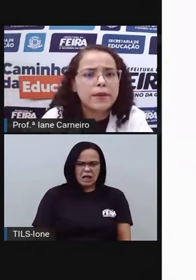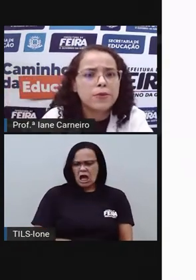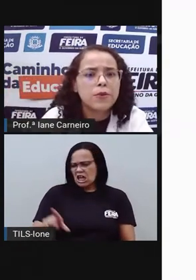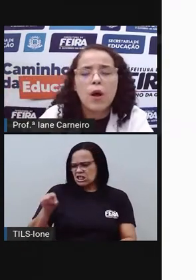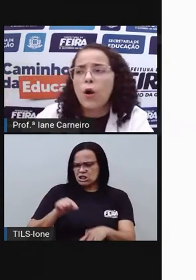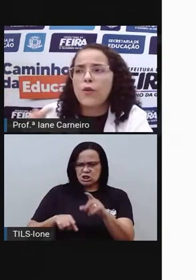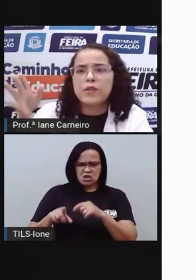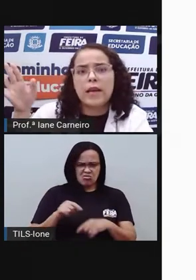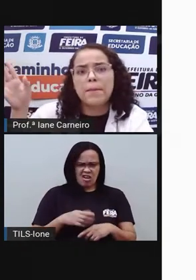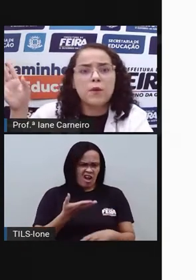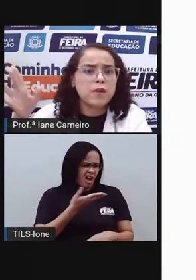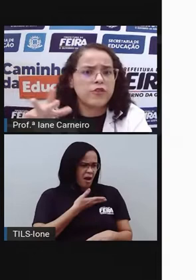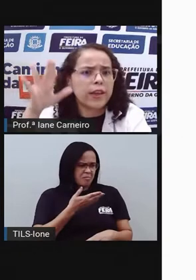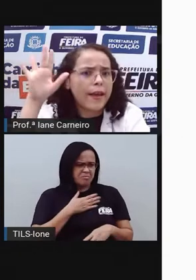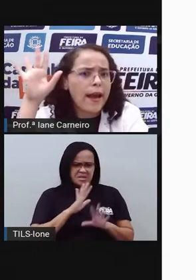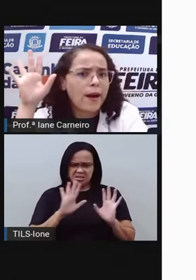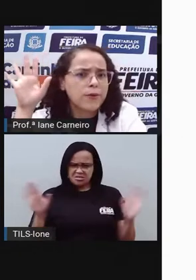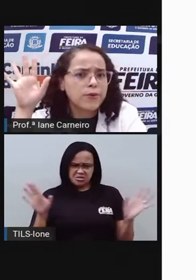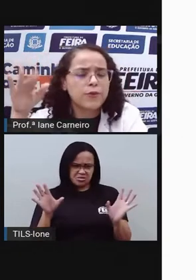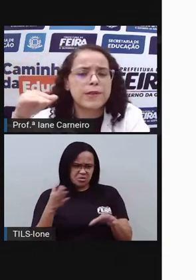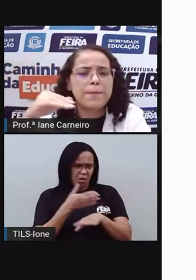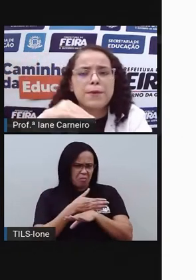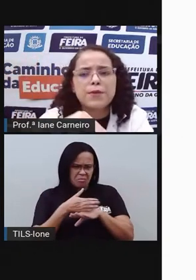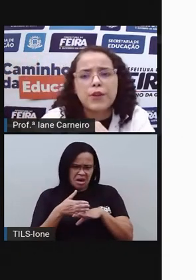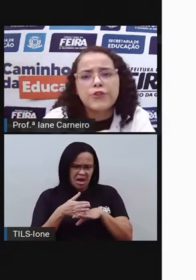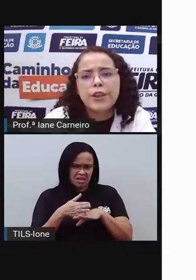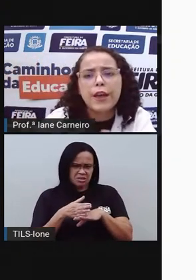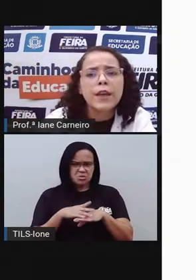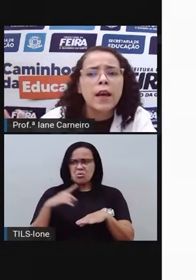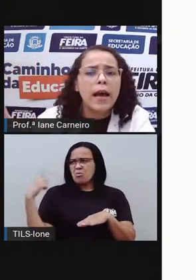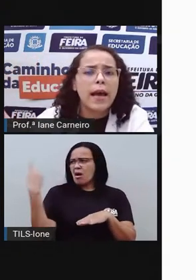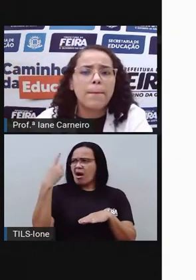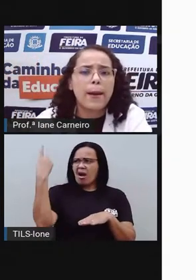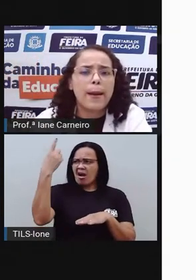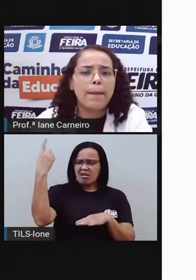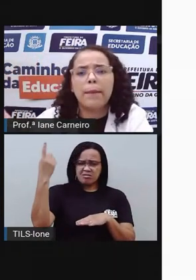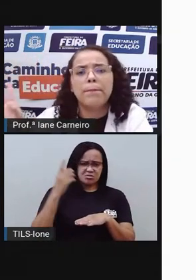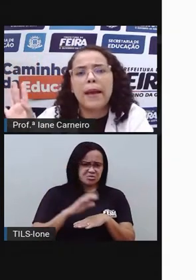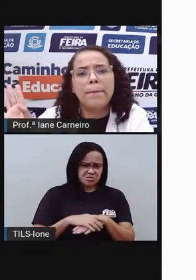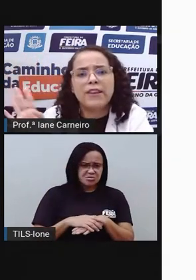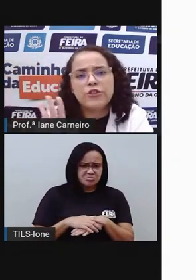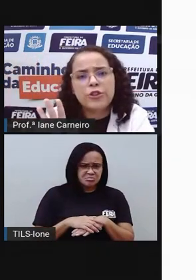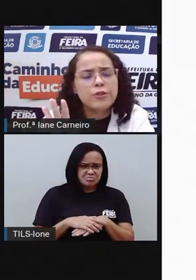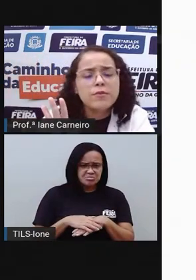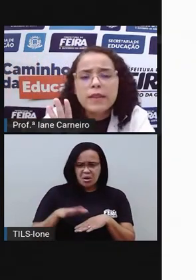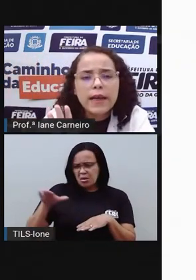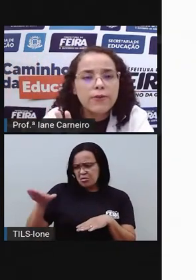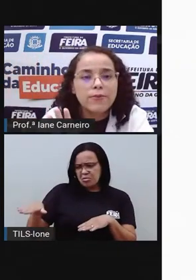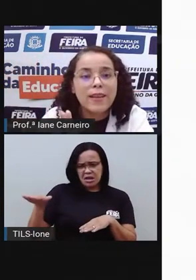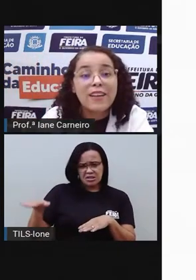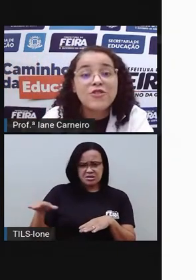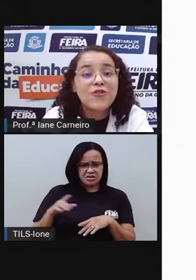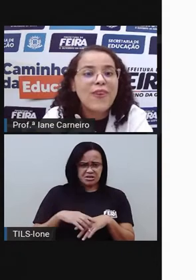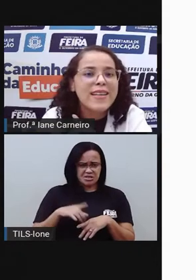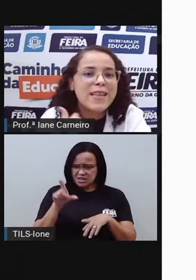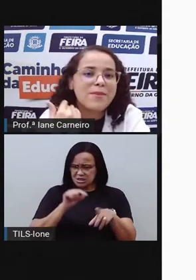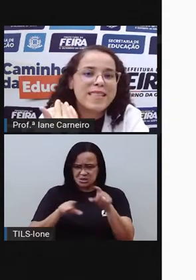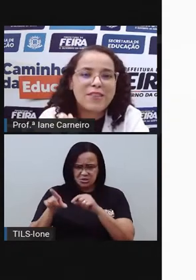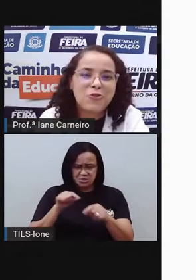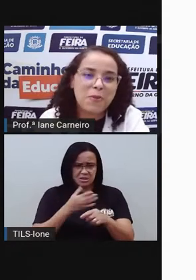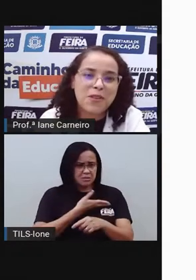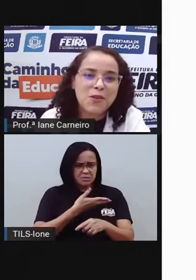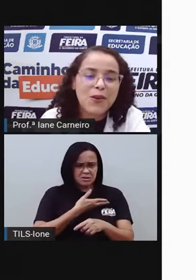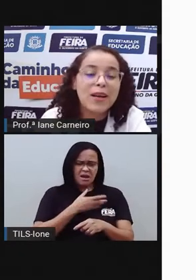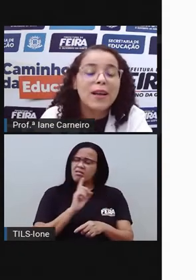é branco. Ou eu vou ser amigo só de quem é alto. Ou eu ser amigo só de quem é baixinho. Não. A gente faz